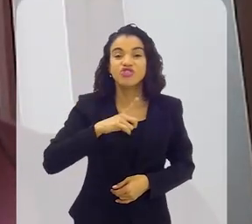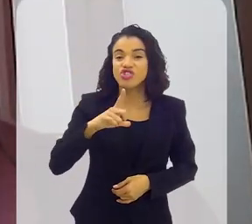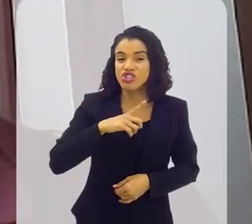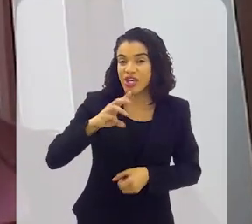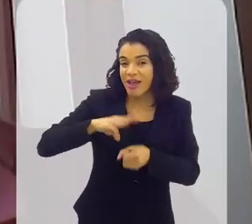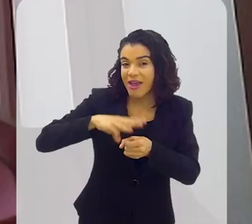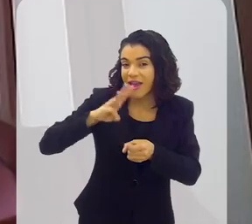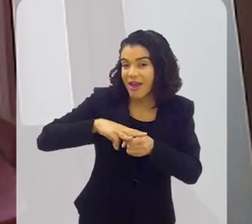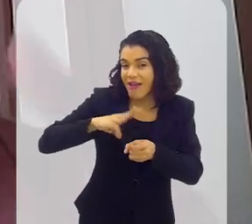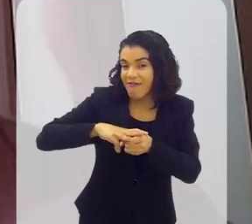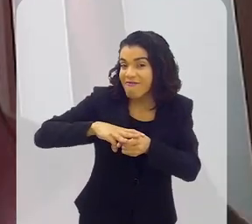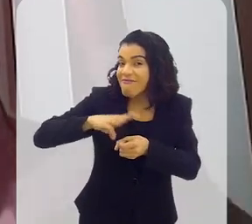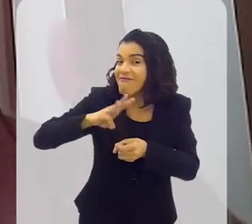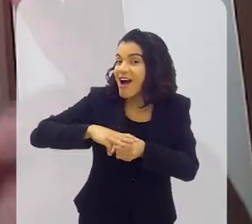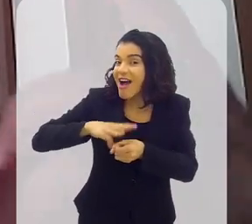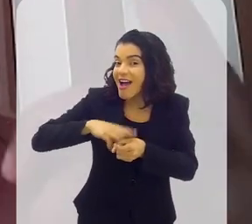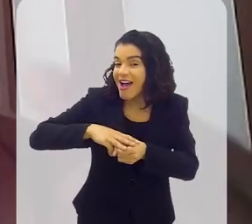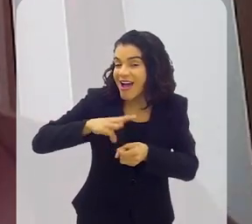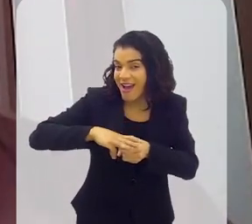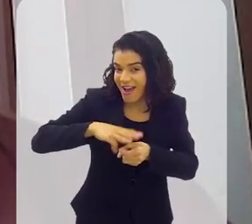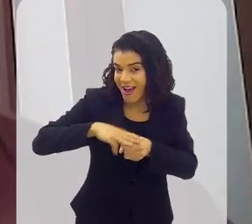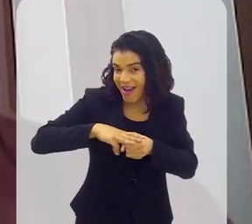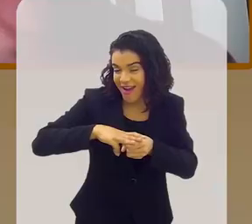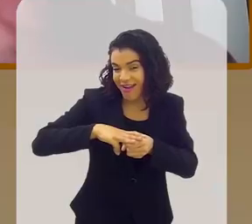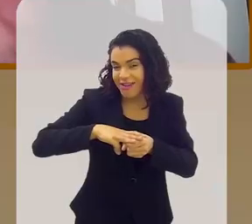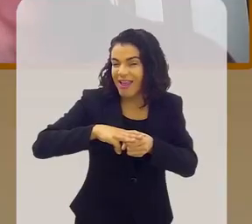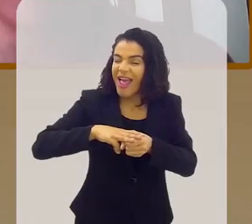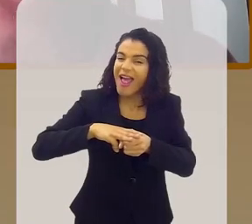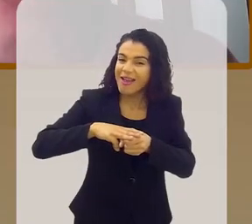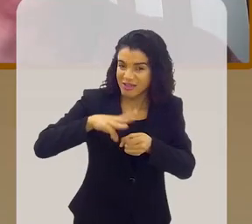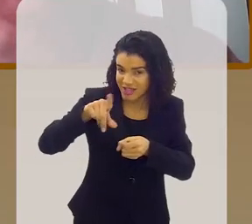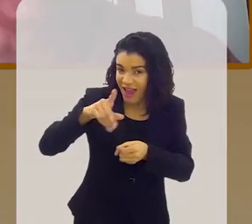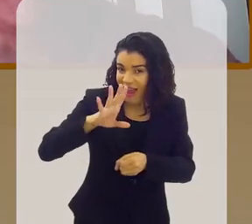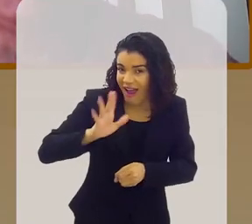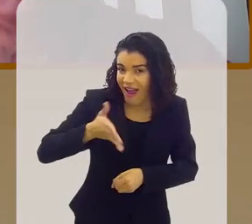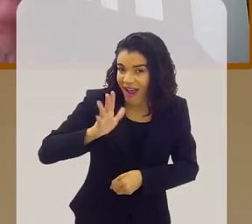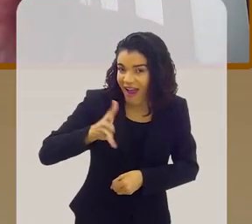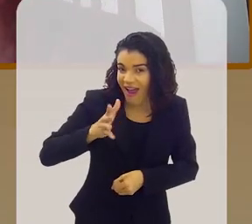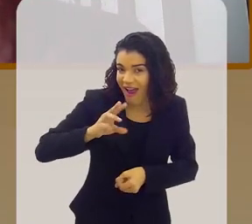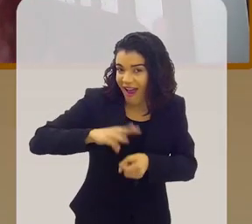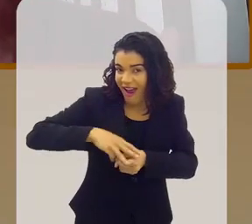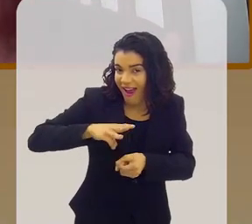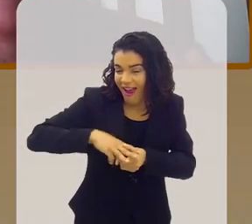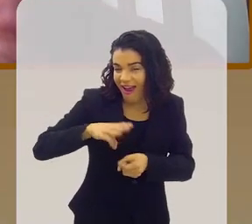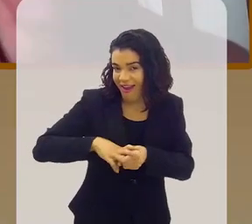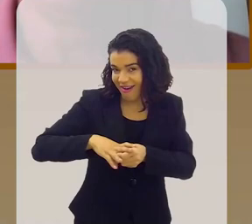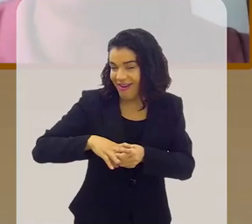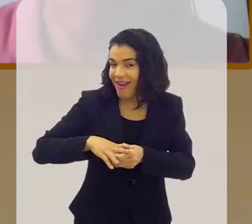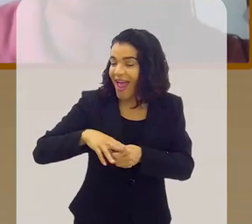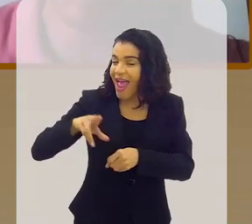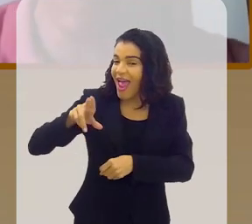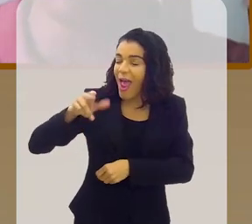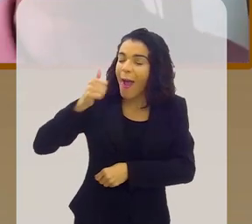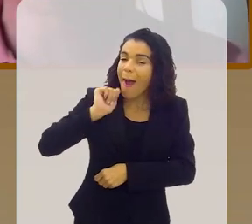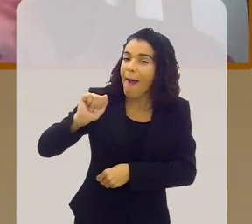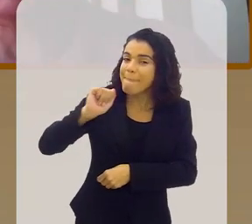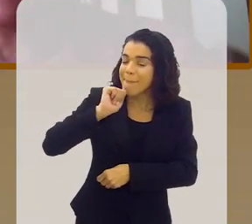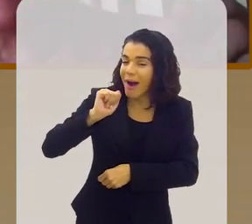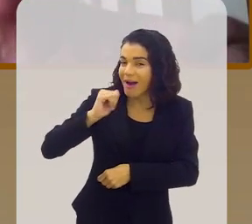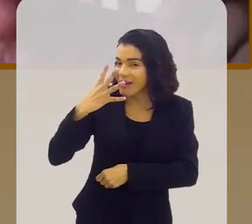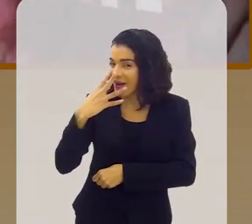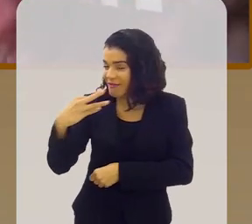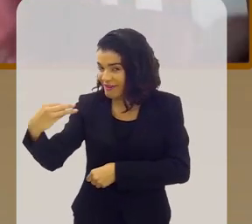Van, que quebrou. não, Furgleine, a mãe da Van. Você já andou de Furgleine? É a mãe da Van. Lá atrás,